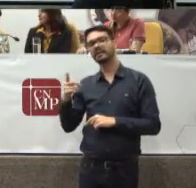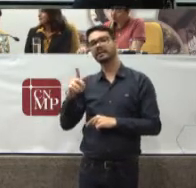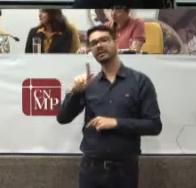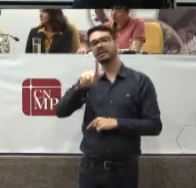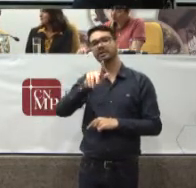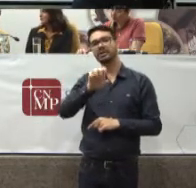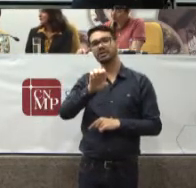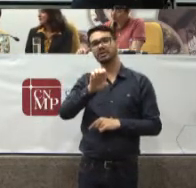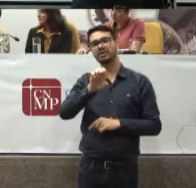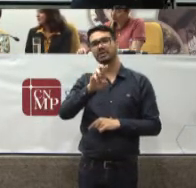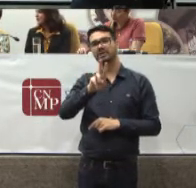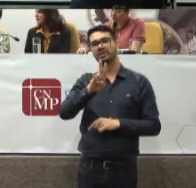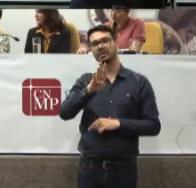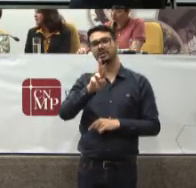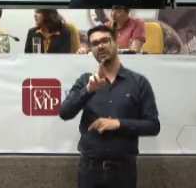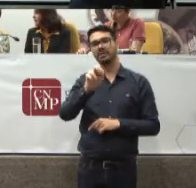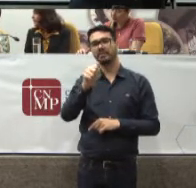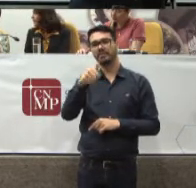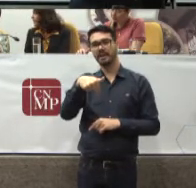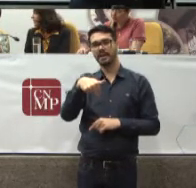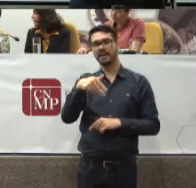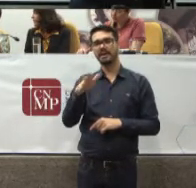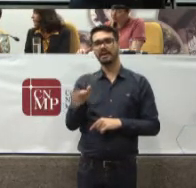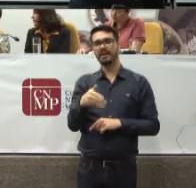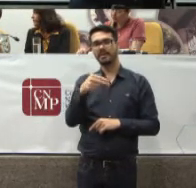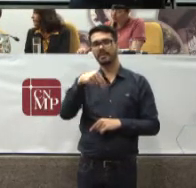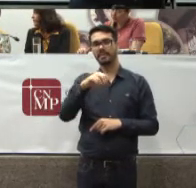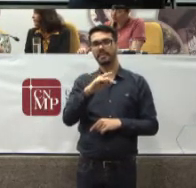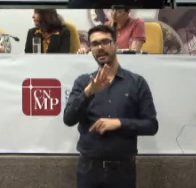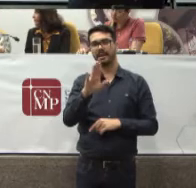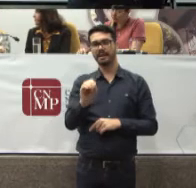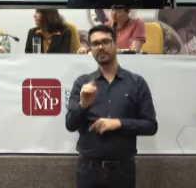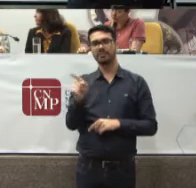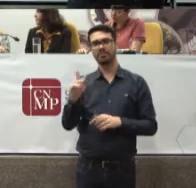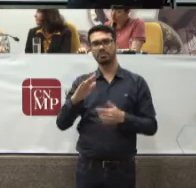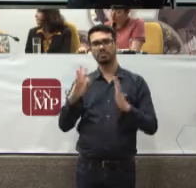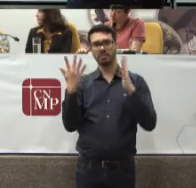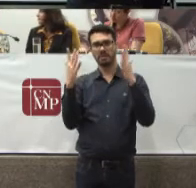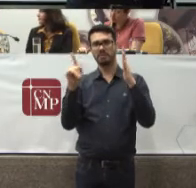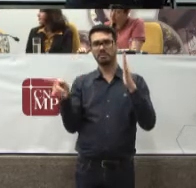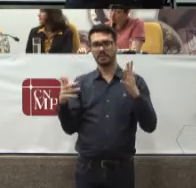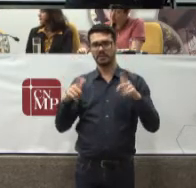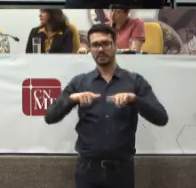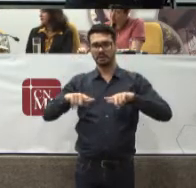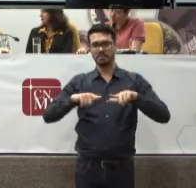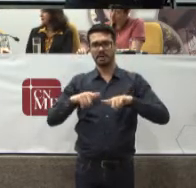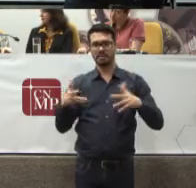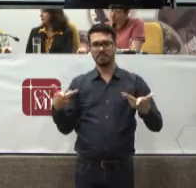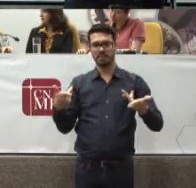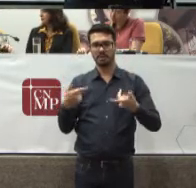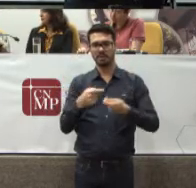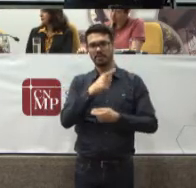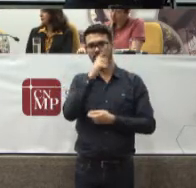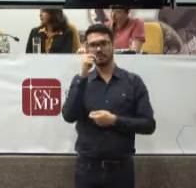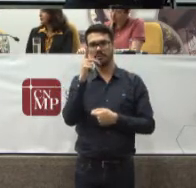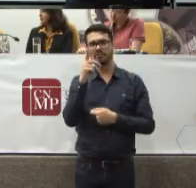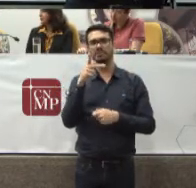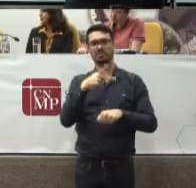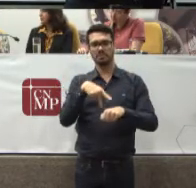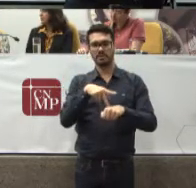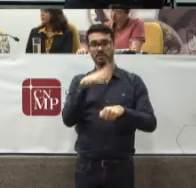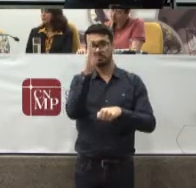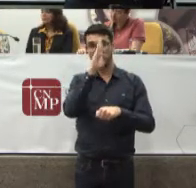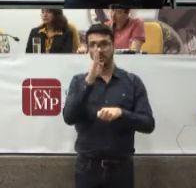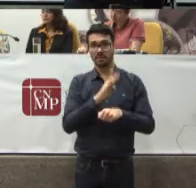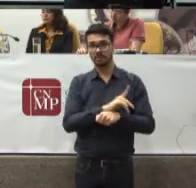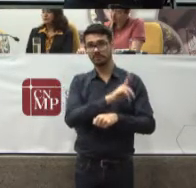conhecemos João Pedro Gebran Neto Pelo seu magnífico Trabalho Para o nosso país Doutor Gebran Também tem Uma